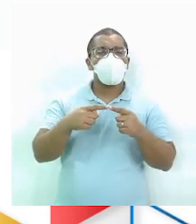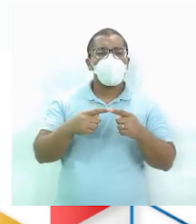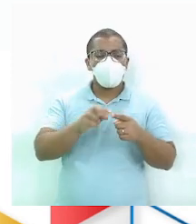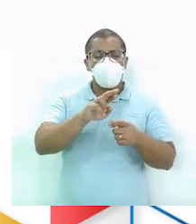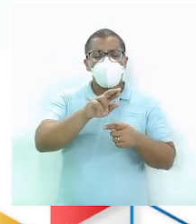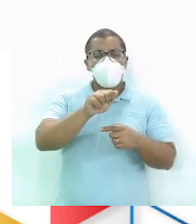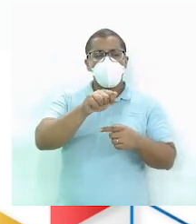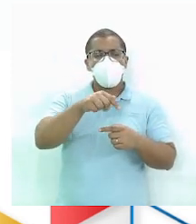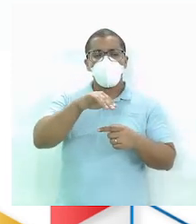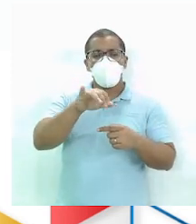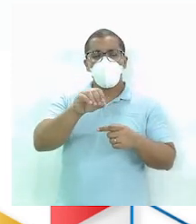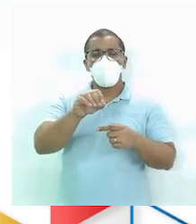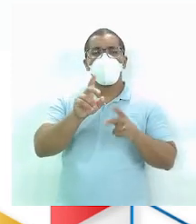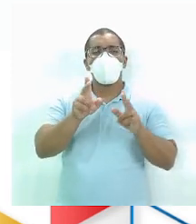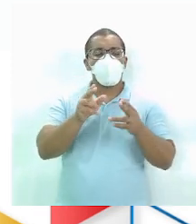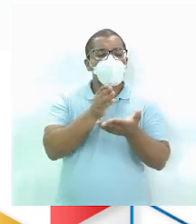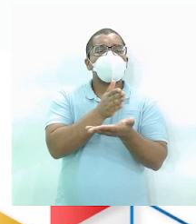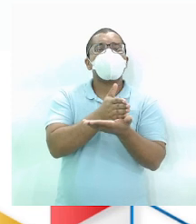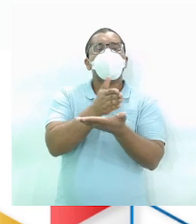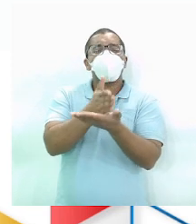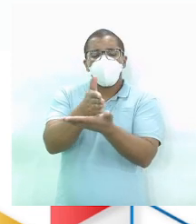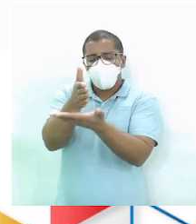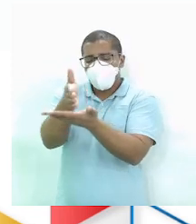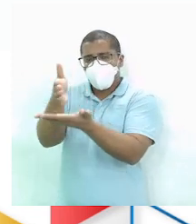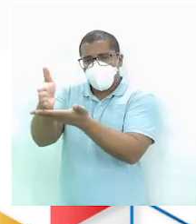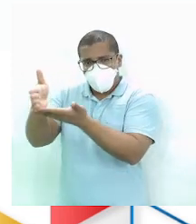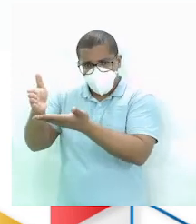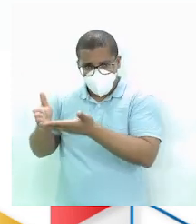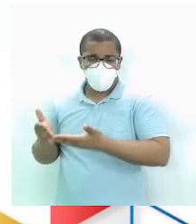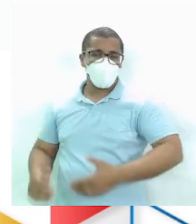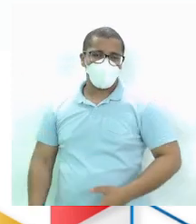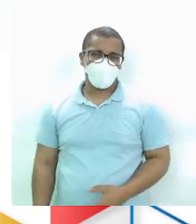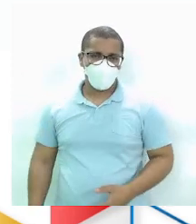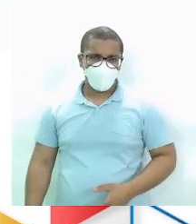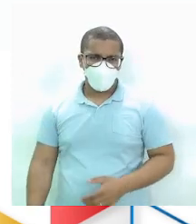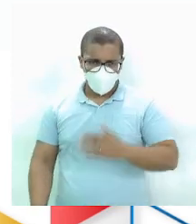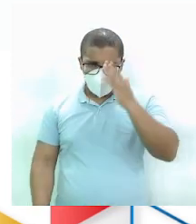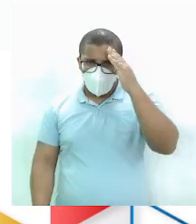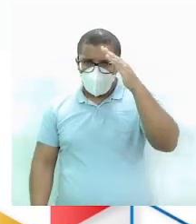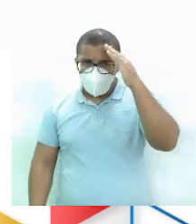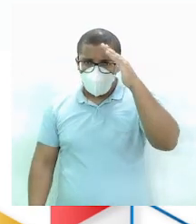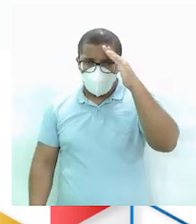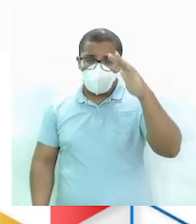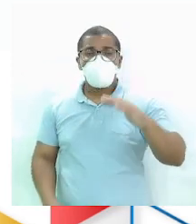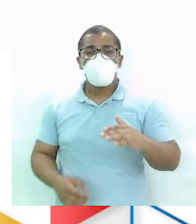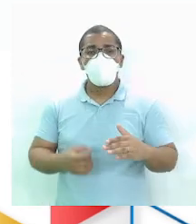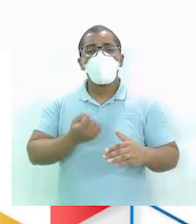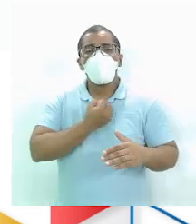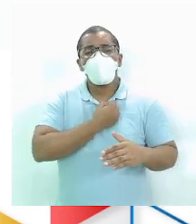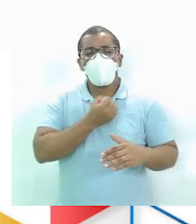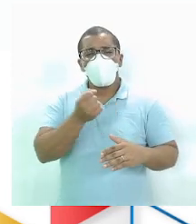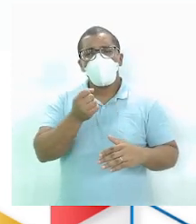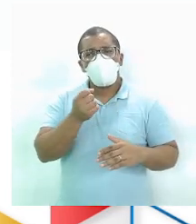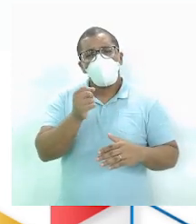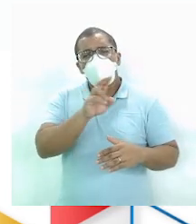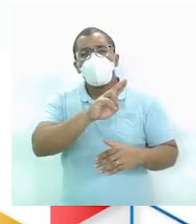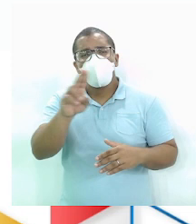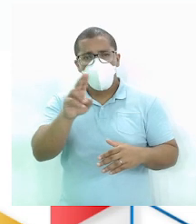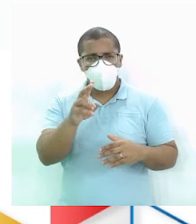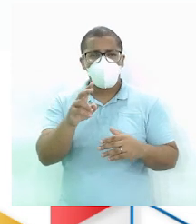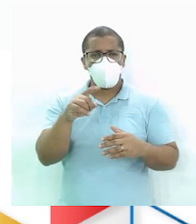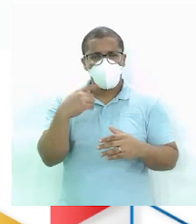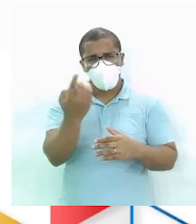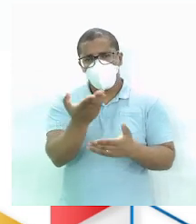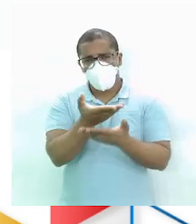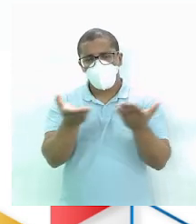De parte De dividir Tá? De cortar Ok? Que é o nome Mais comum Que você vai